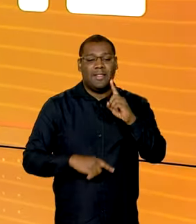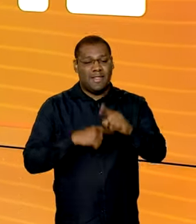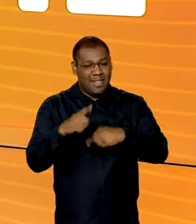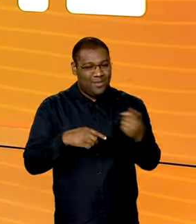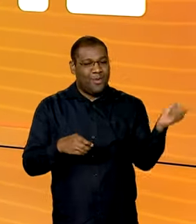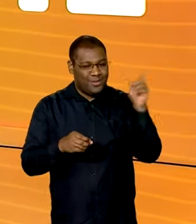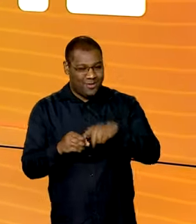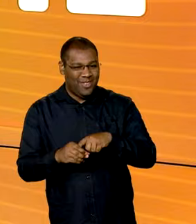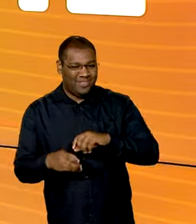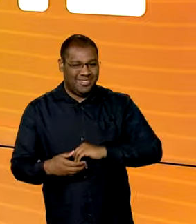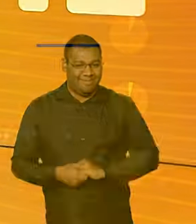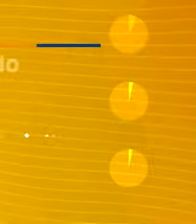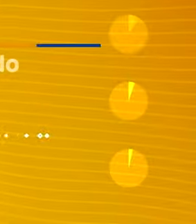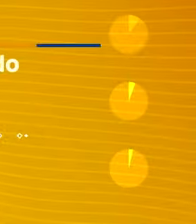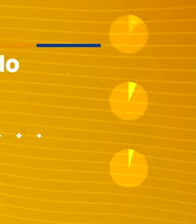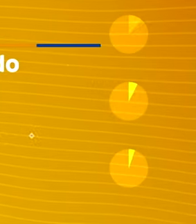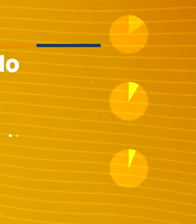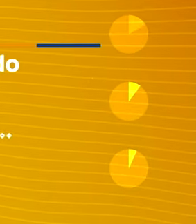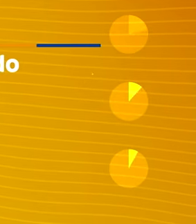volta já já.